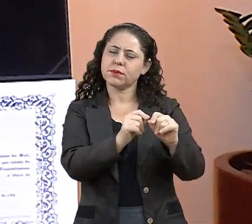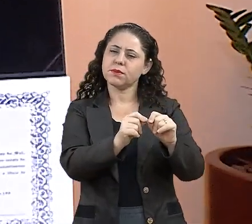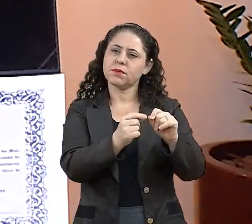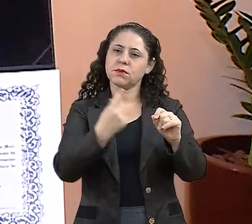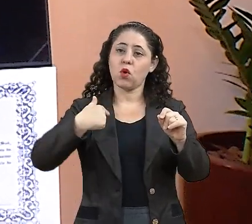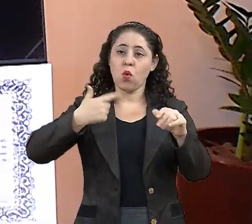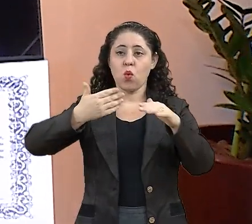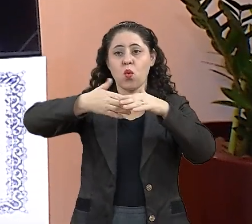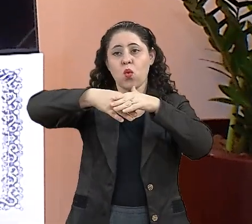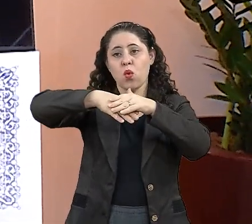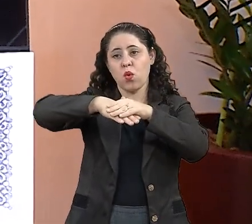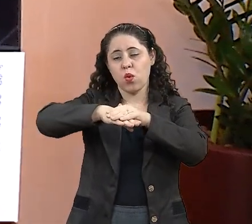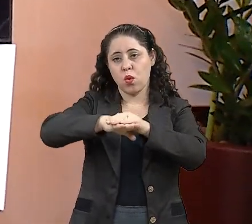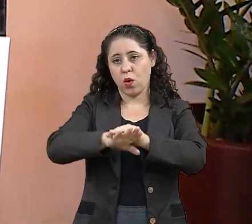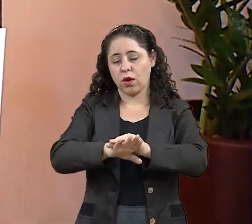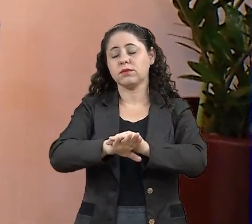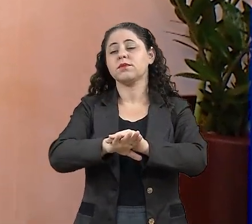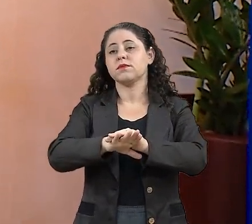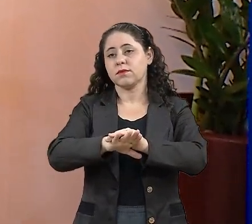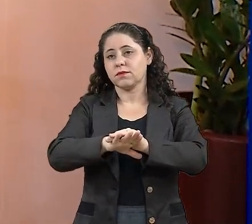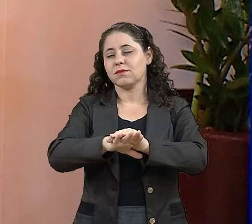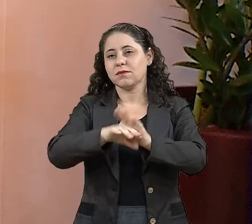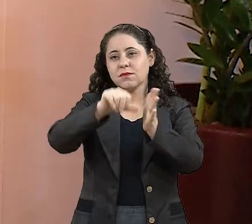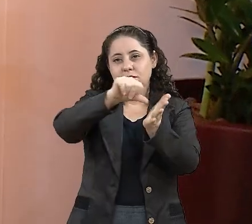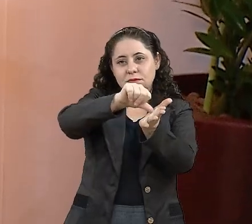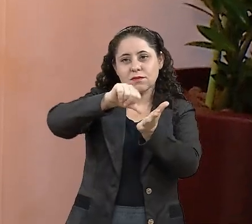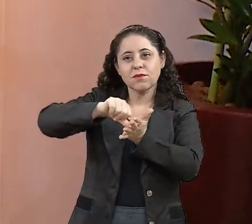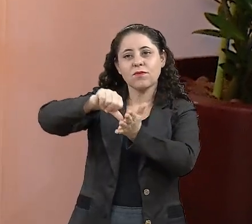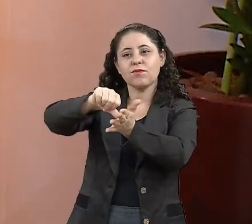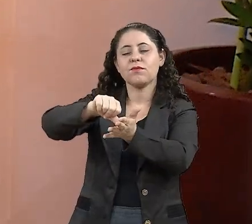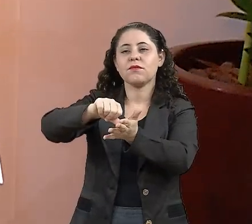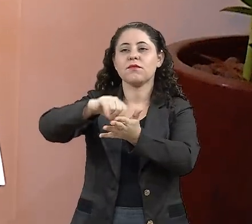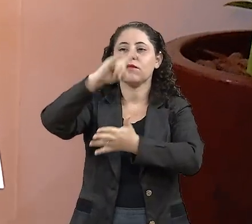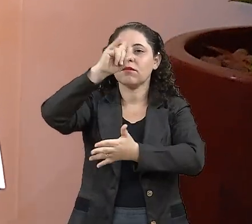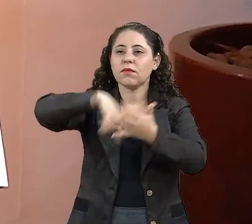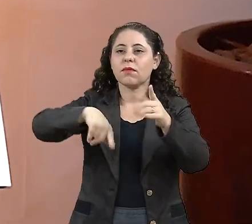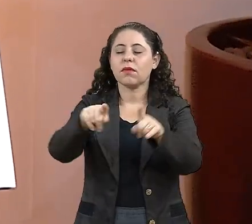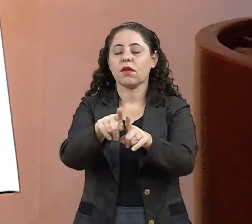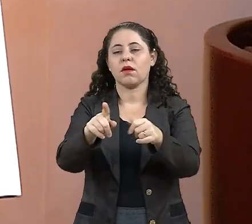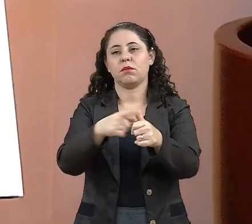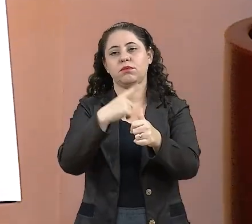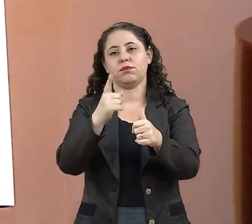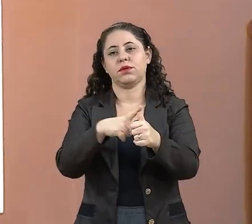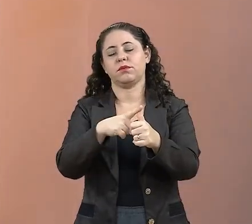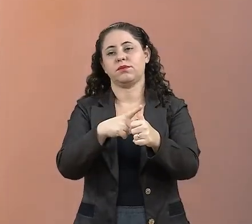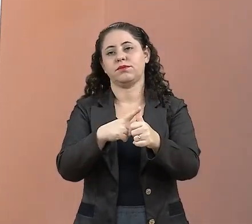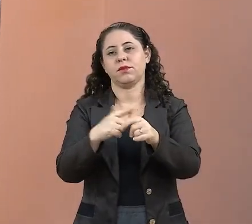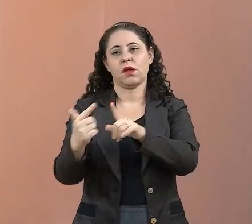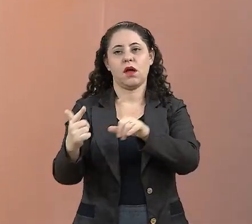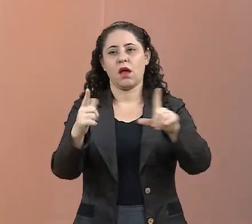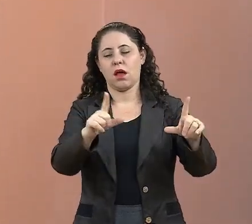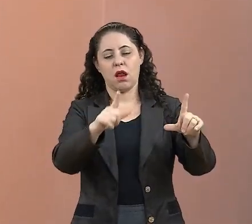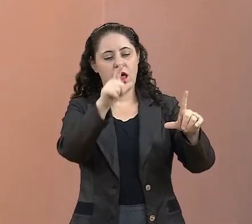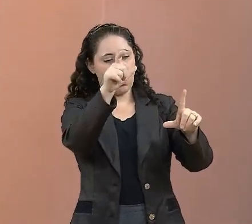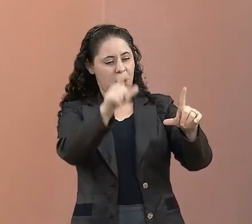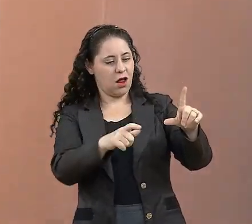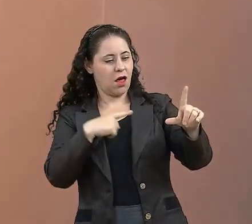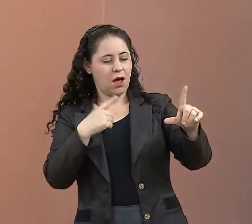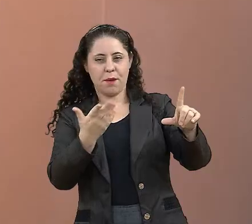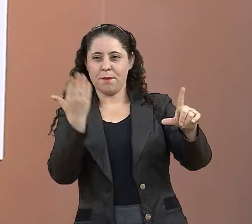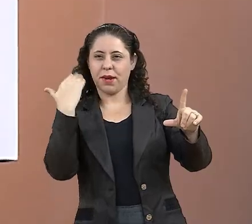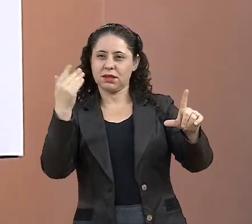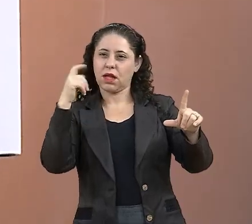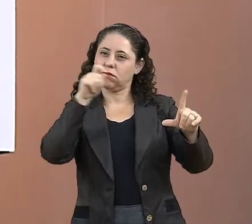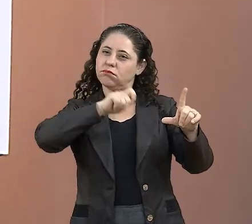guarda para o acervo, no nosso centro de documentações, esse primeiro título, ele era assim, na época era